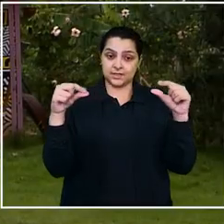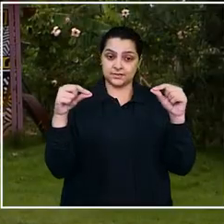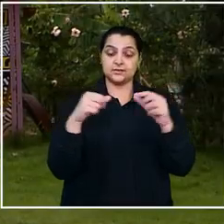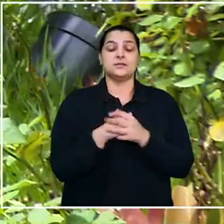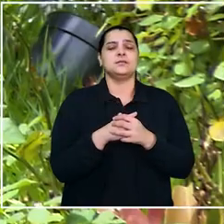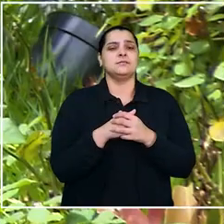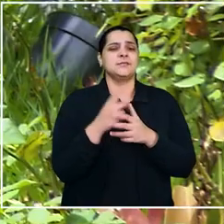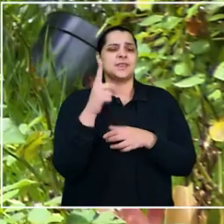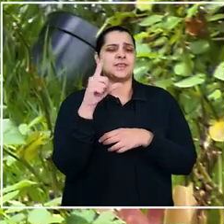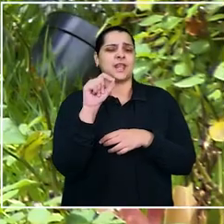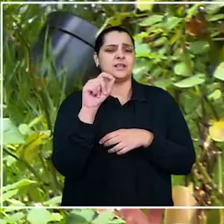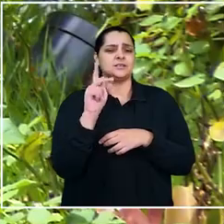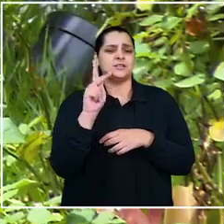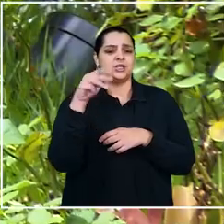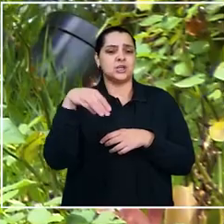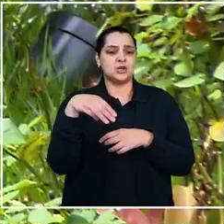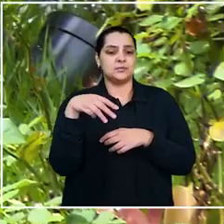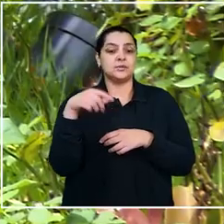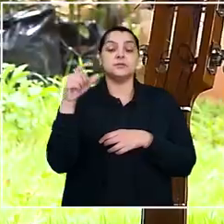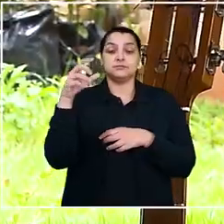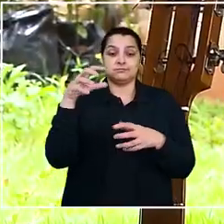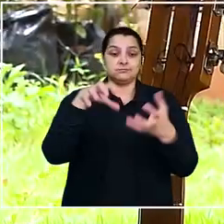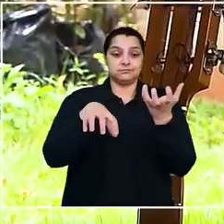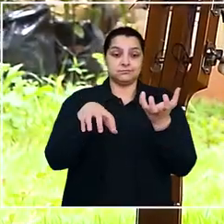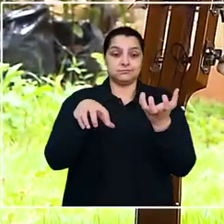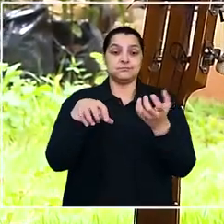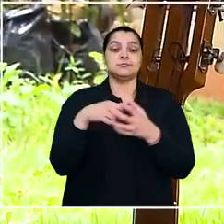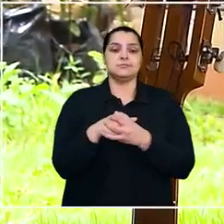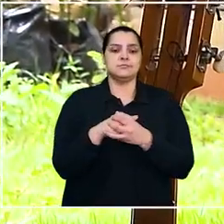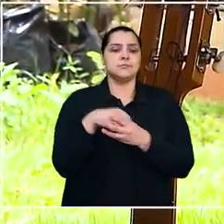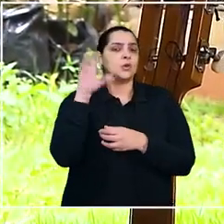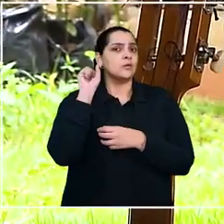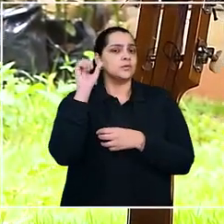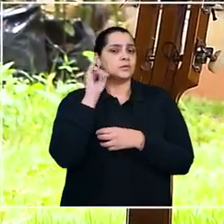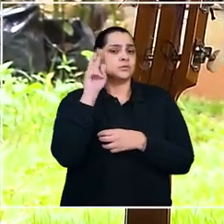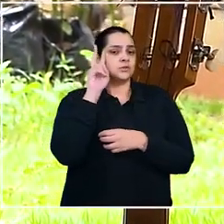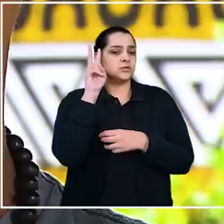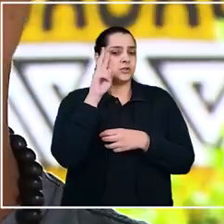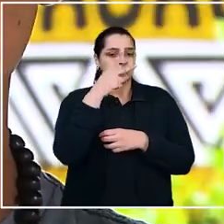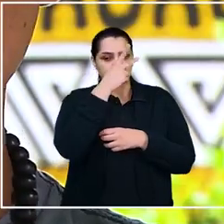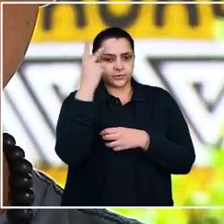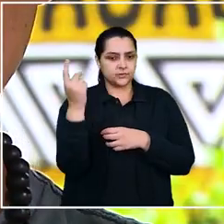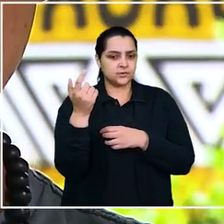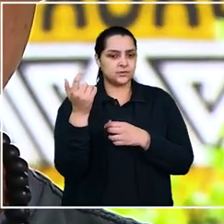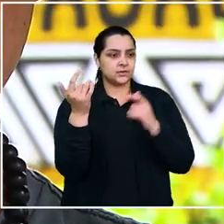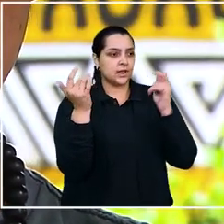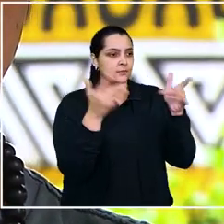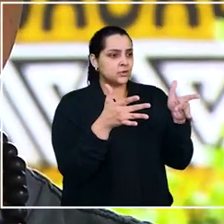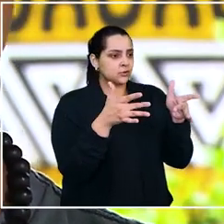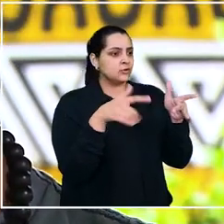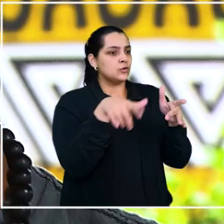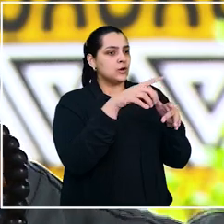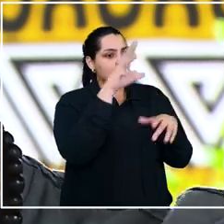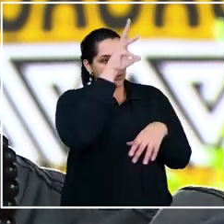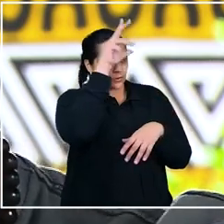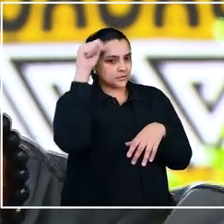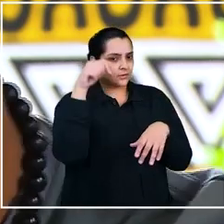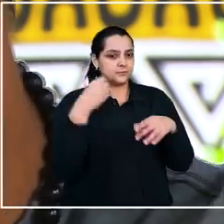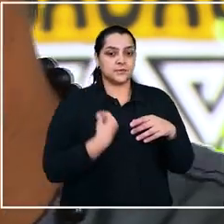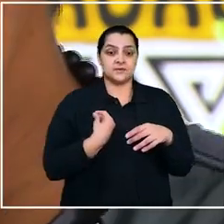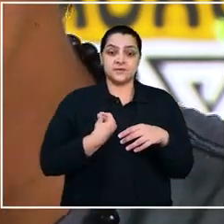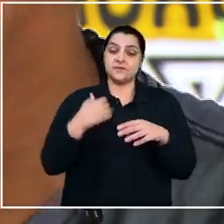aqui em Brasília, a cerca de 10 quilômetros da esplanada dos ministérios, e ouvimos o relato de pessoas que abandonaram suas terras no